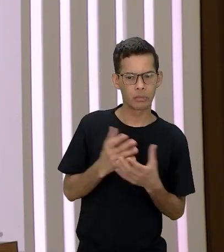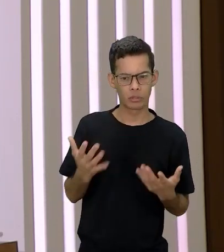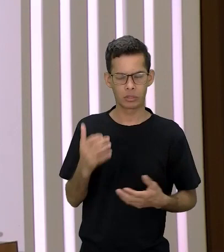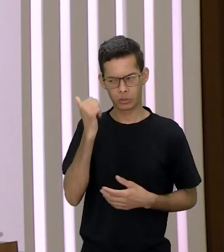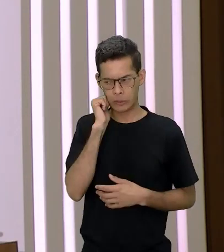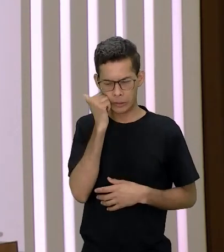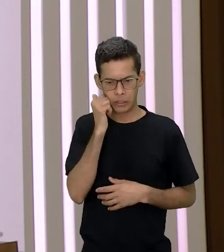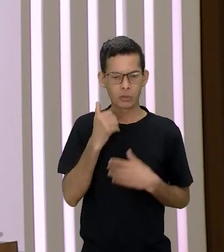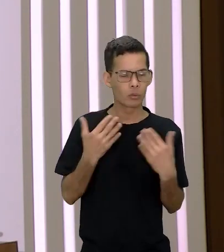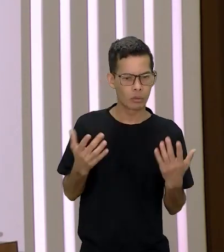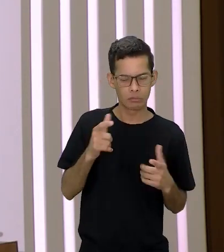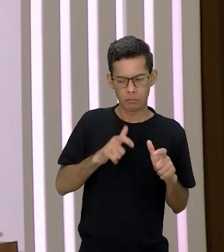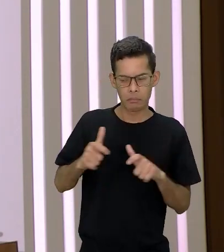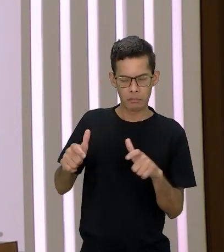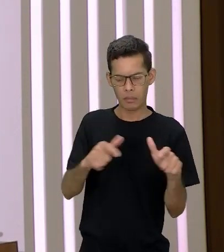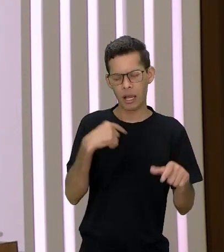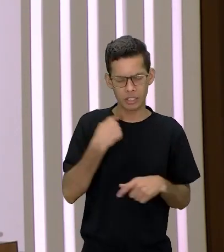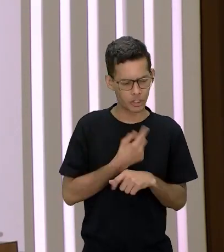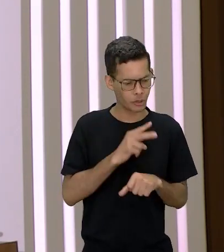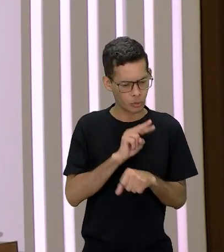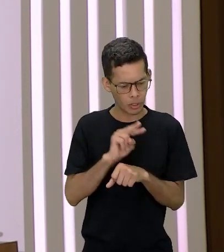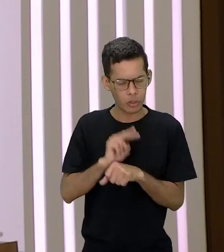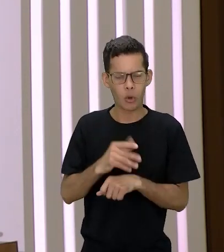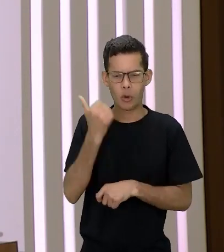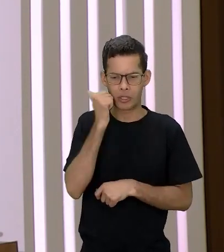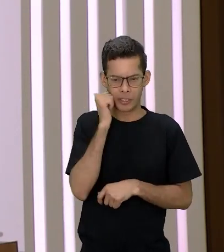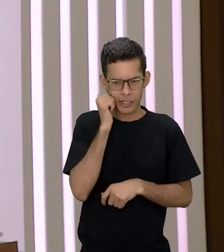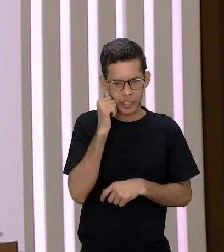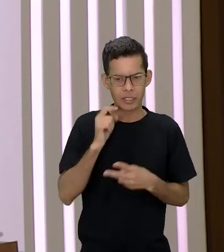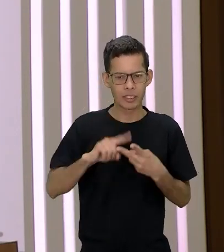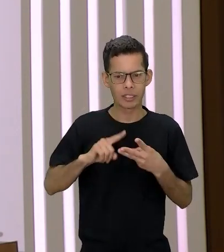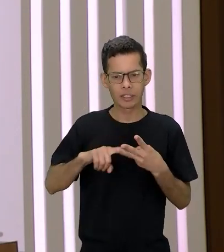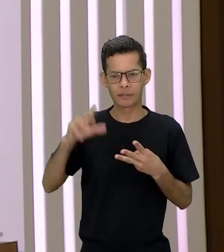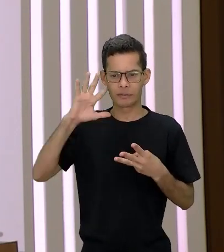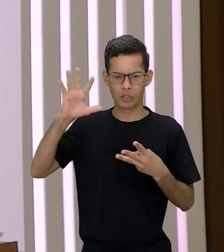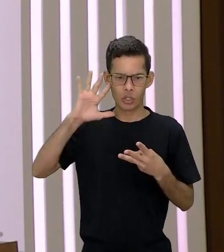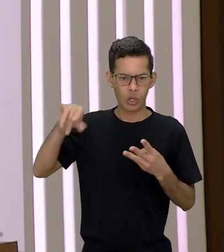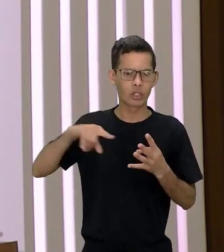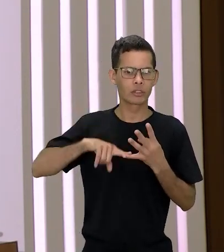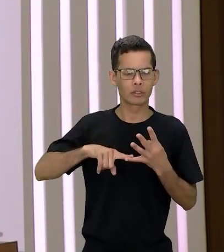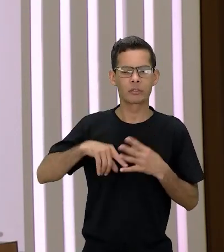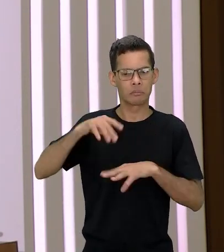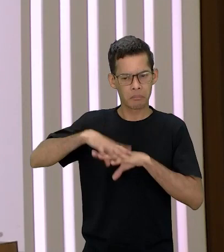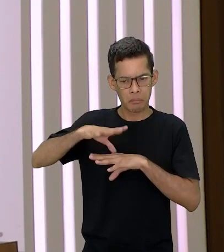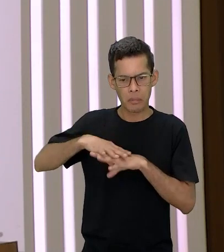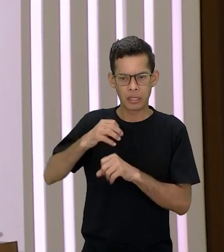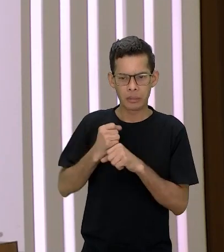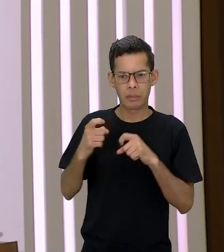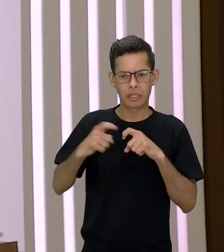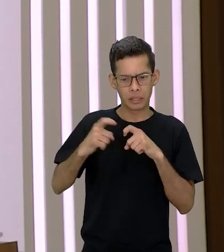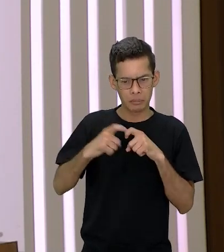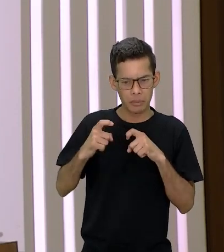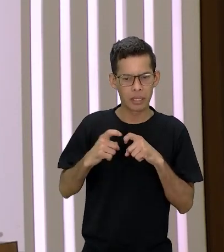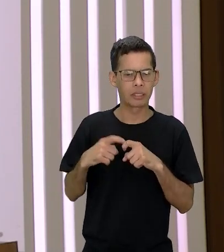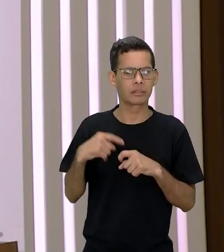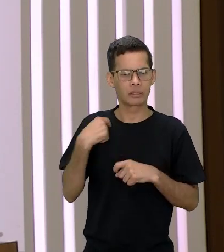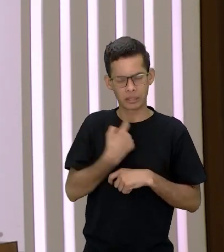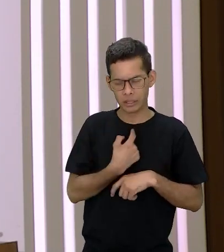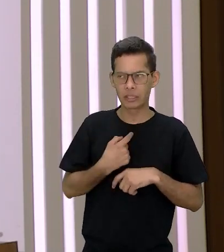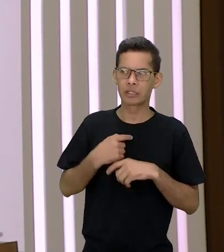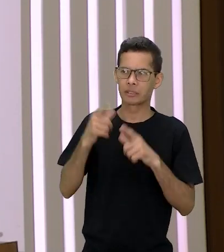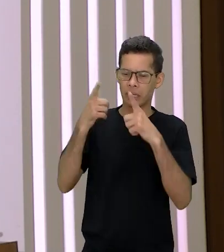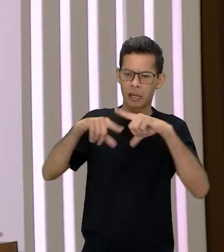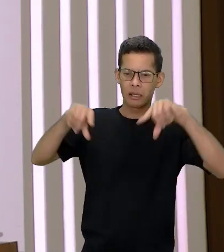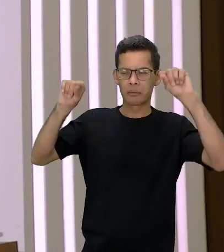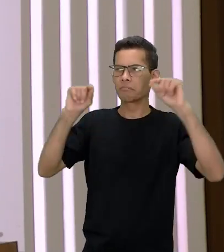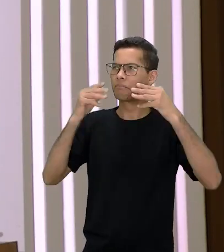para além de tudo isso de cuidadora somos cientistas somos filósofas somos matemáticas médicas nós podemos ir à lua